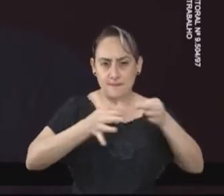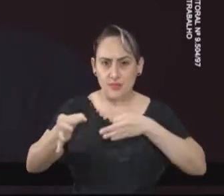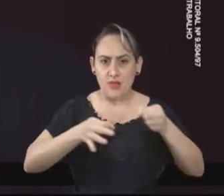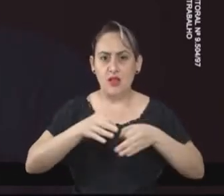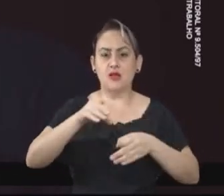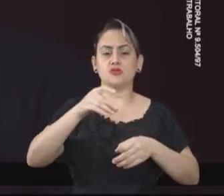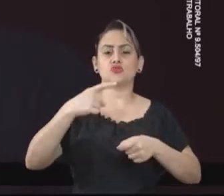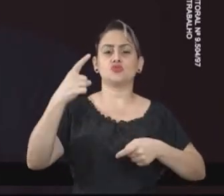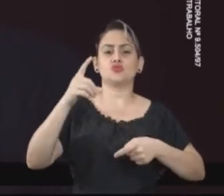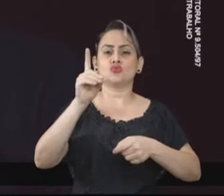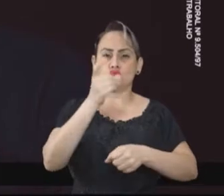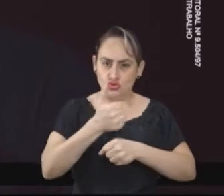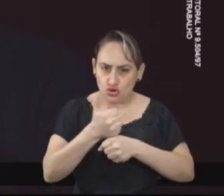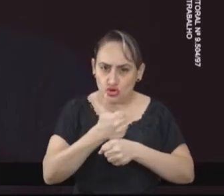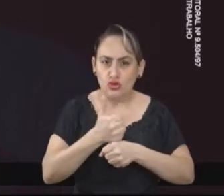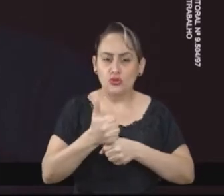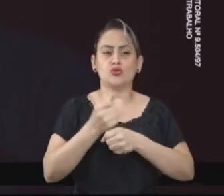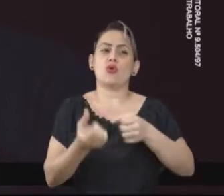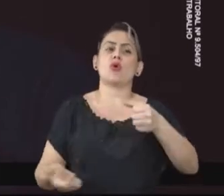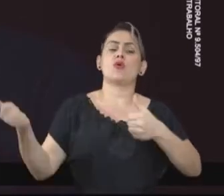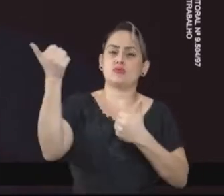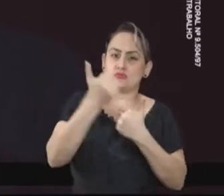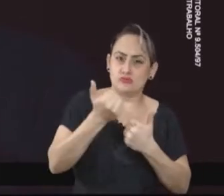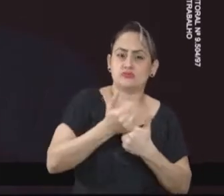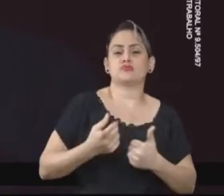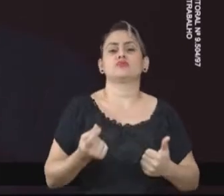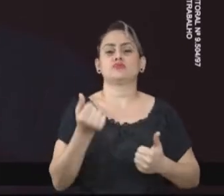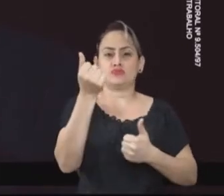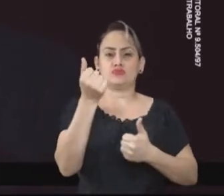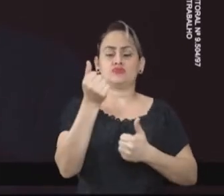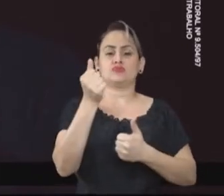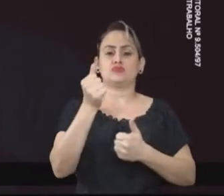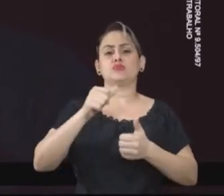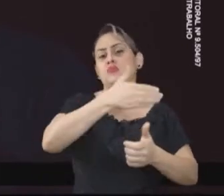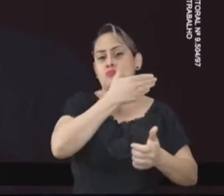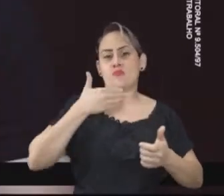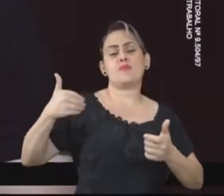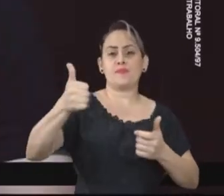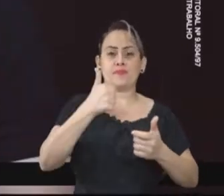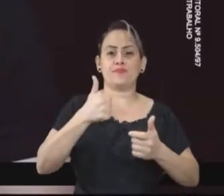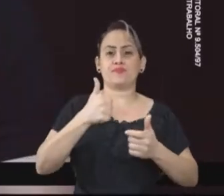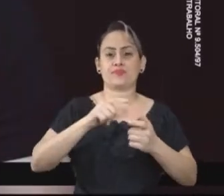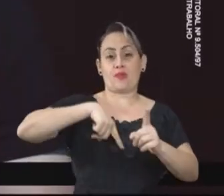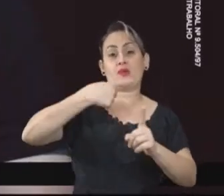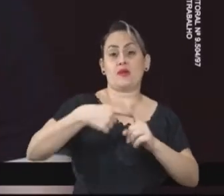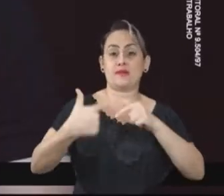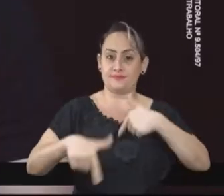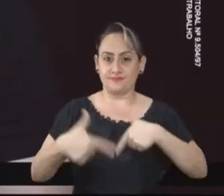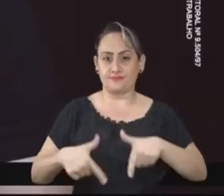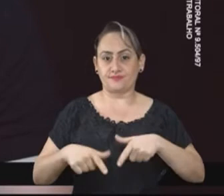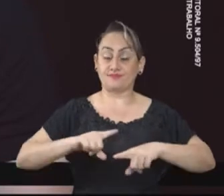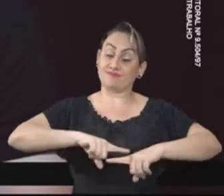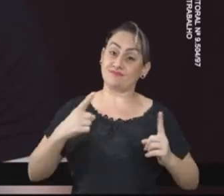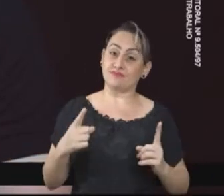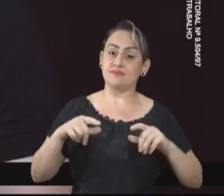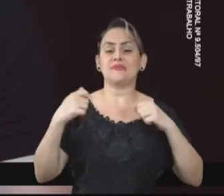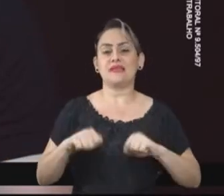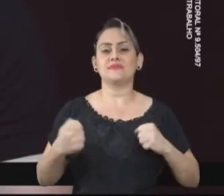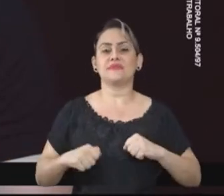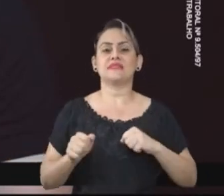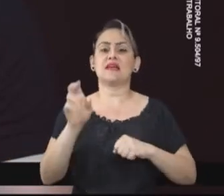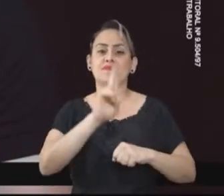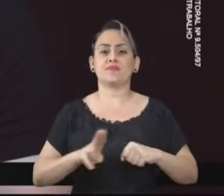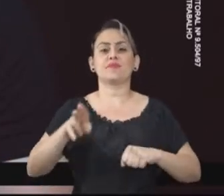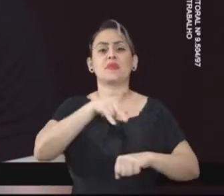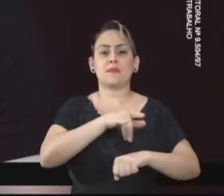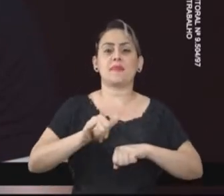retomada da economia, além de índices positivos na geração de emprego. Mas, para isso, foi preciso retomar